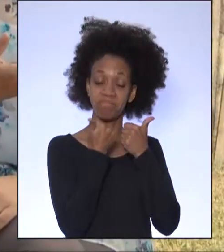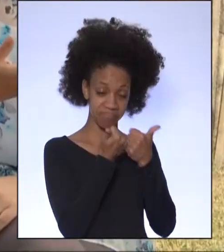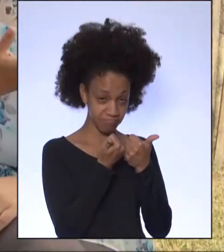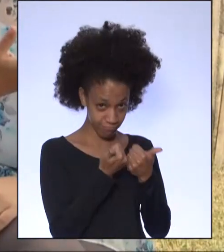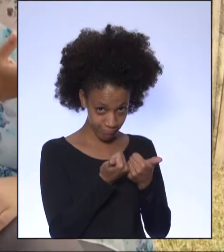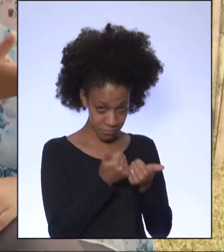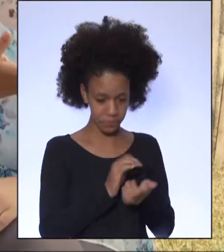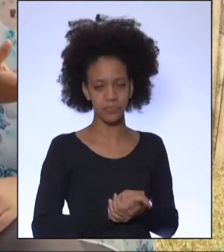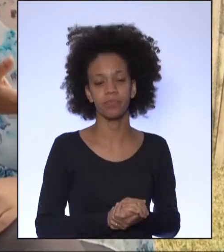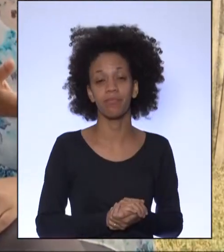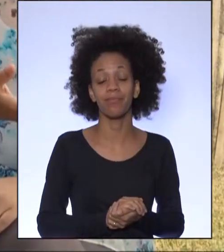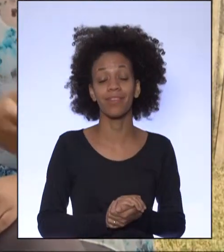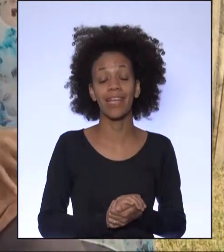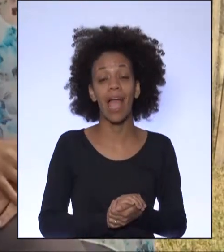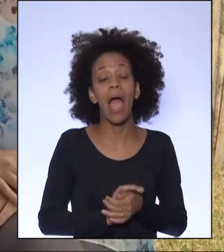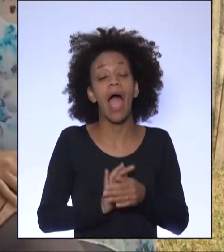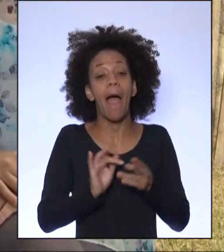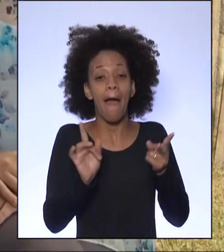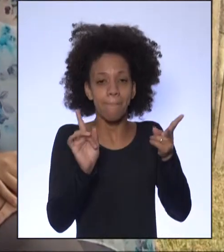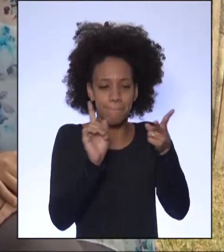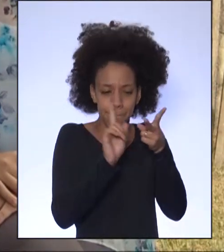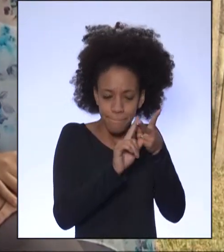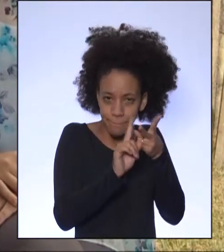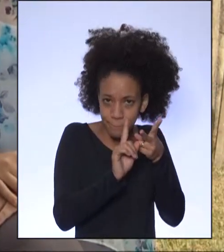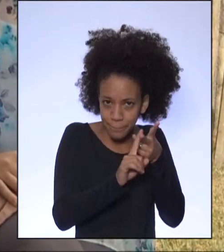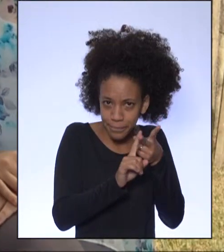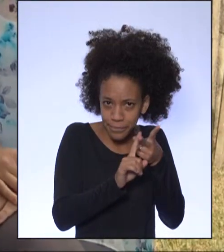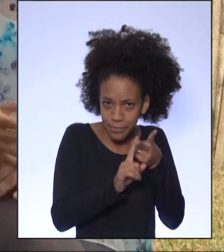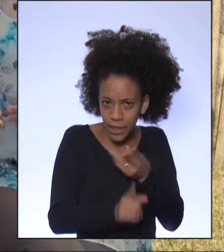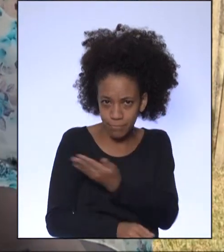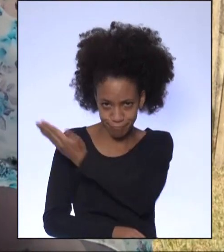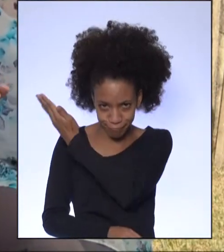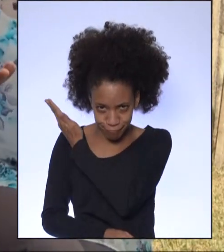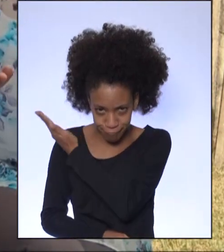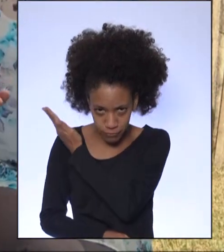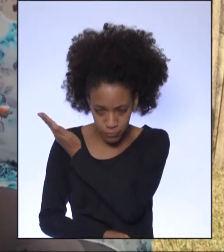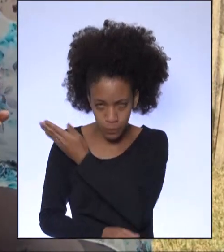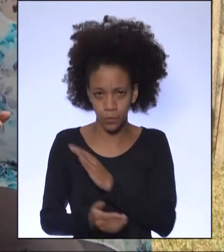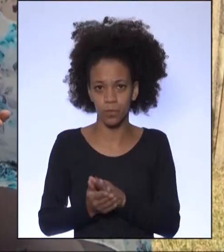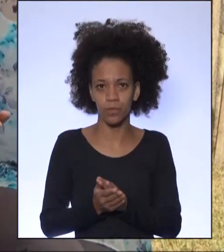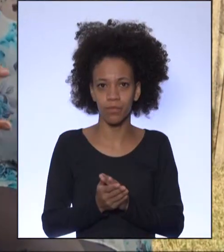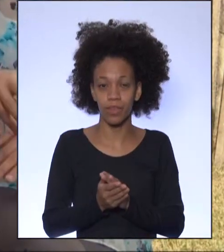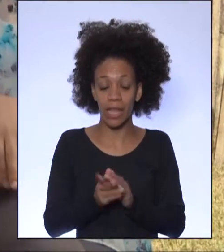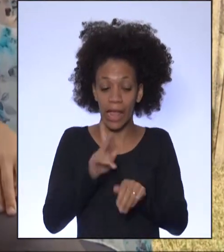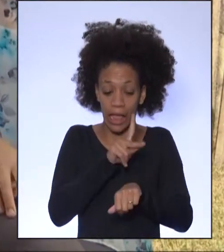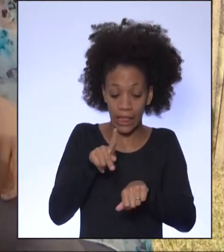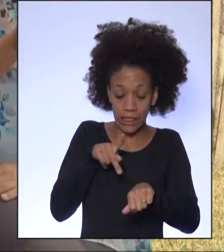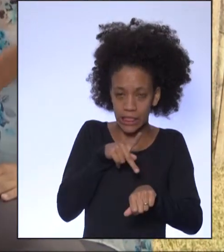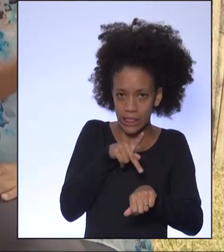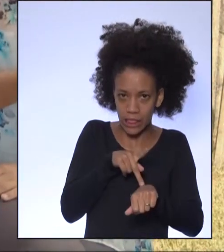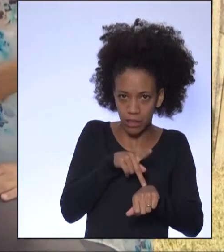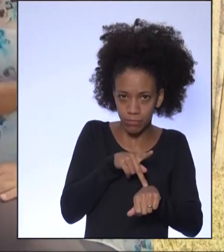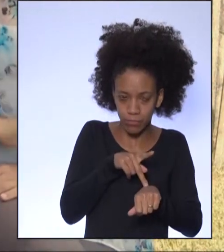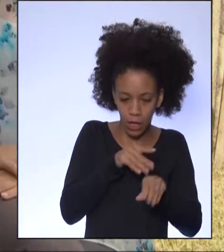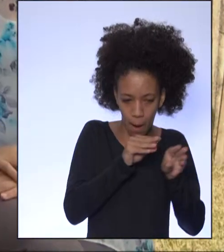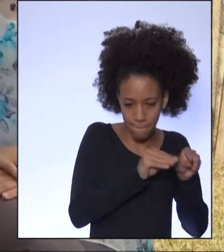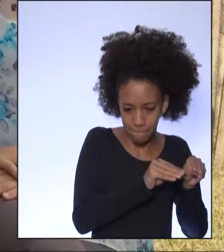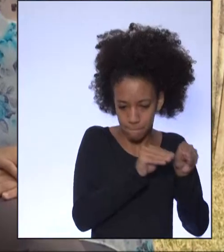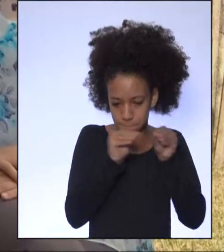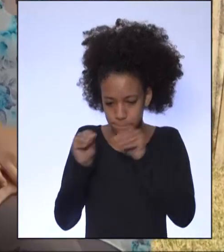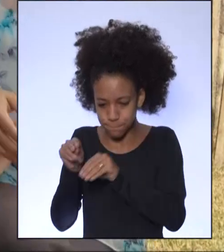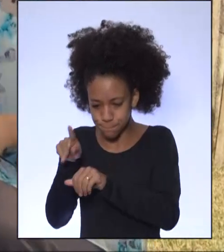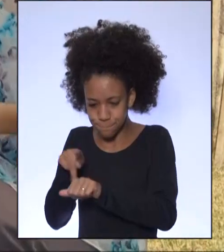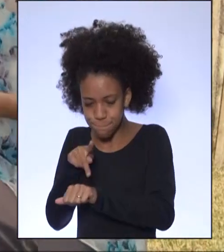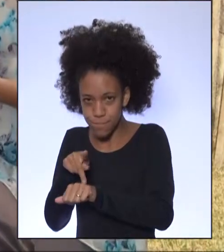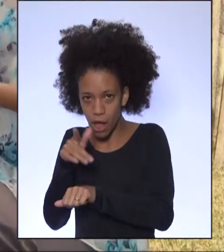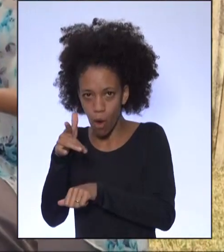Já a migração externa envolve o deslocamento populacional entre países e aqui nós temos dois casos.